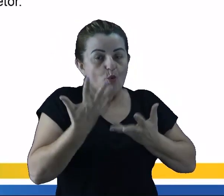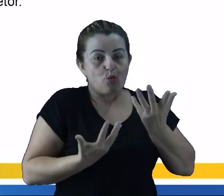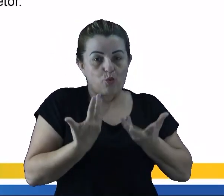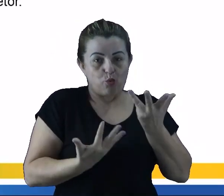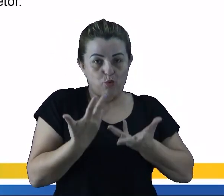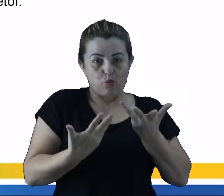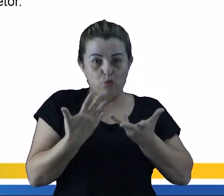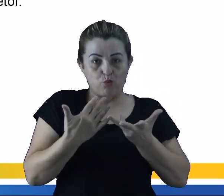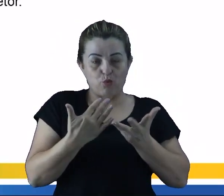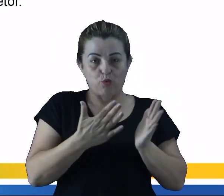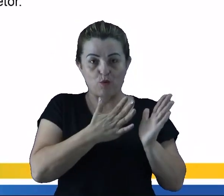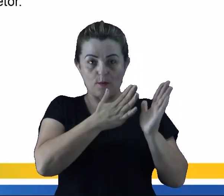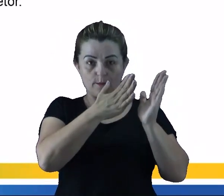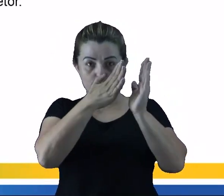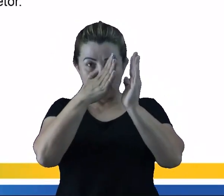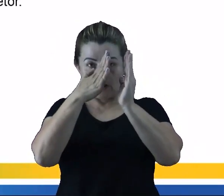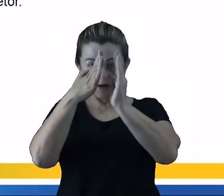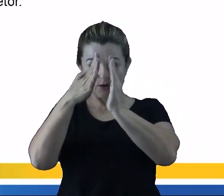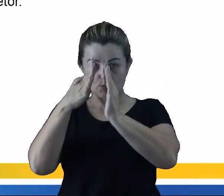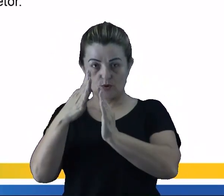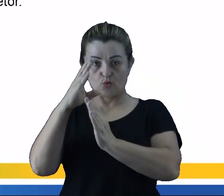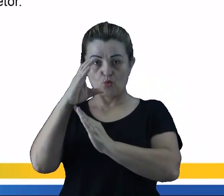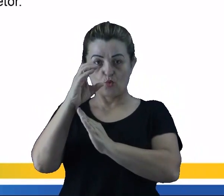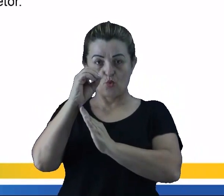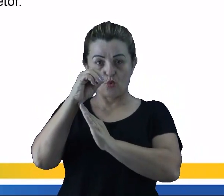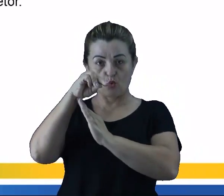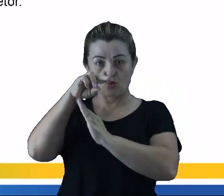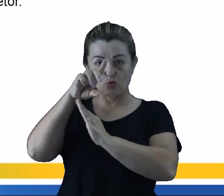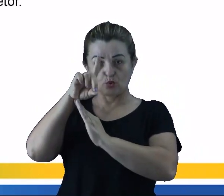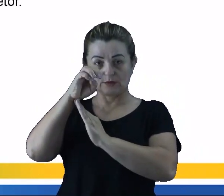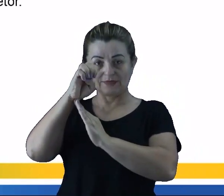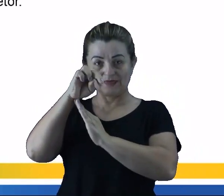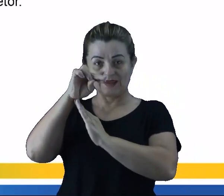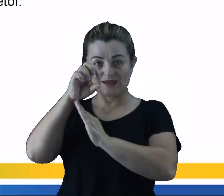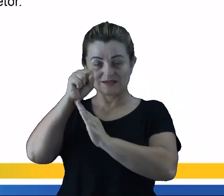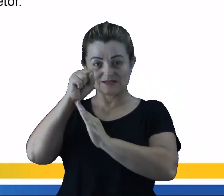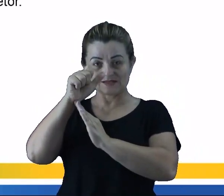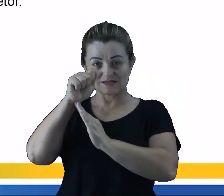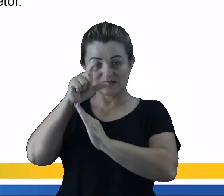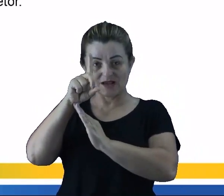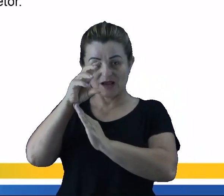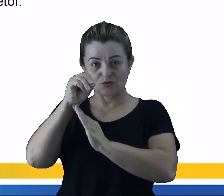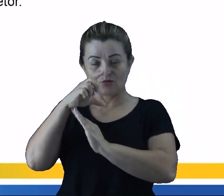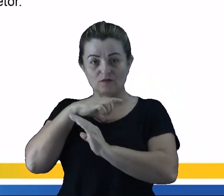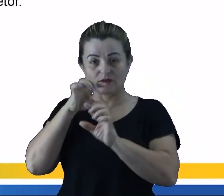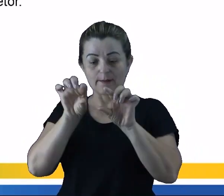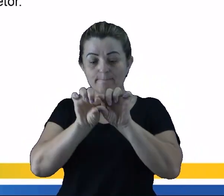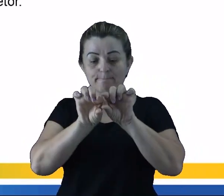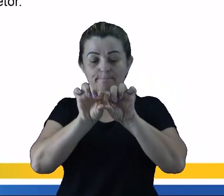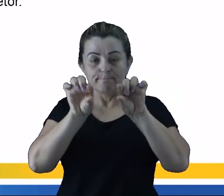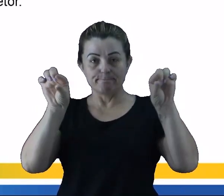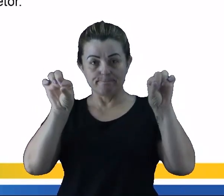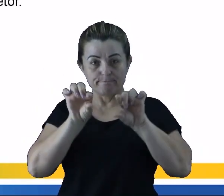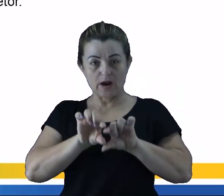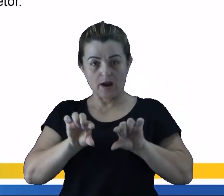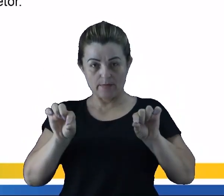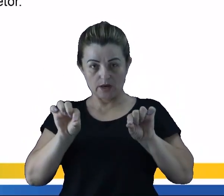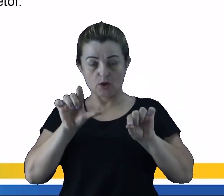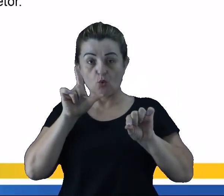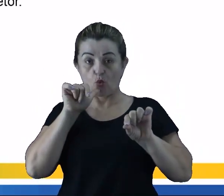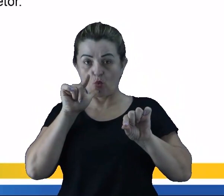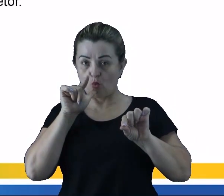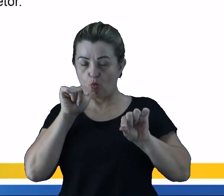vapor, ele vai passar aqui por esse condensador. Esse condensador, ele vai ter o quê? Ele vai ter duas mangueiras, né, com água